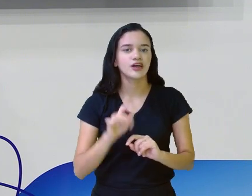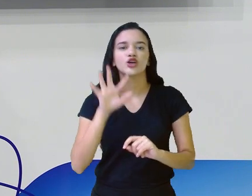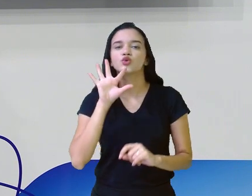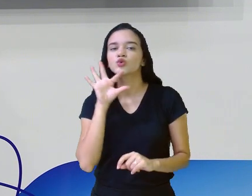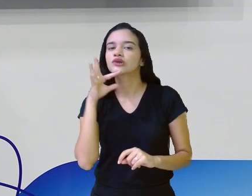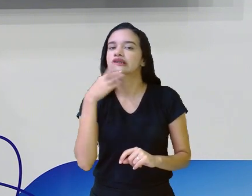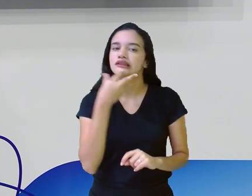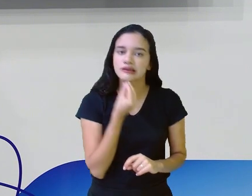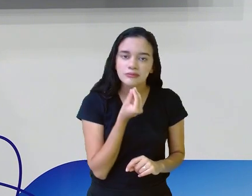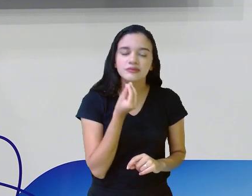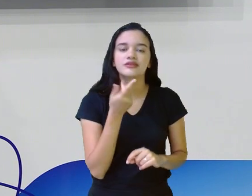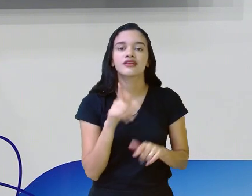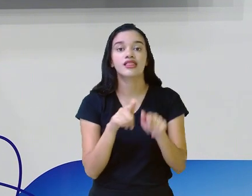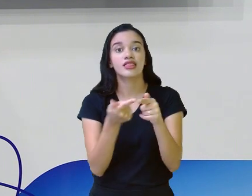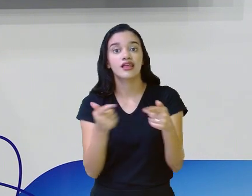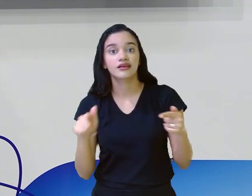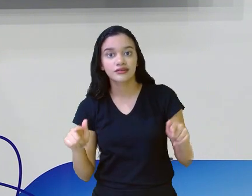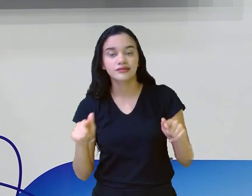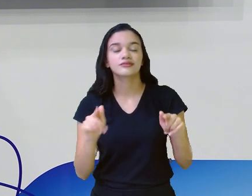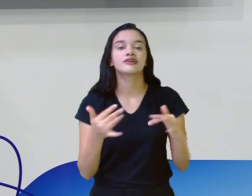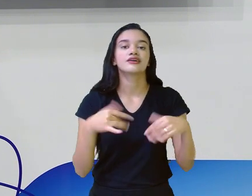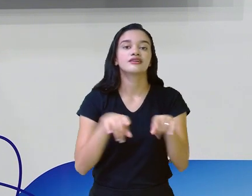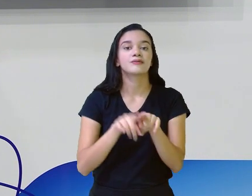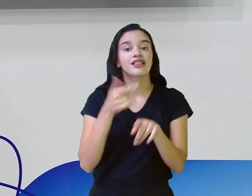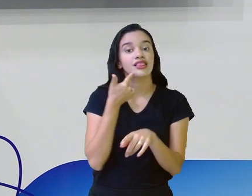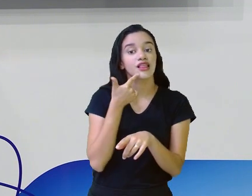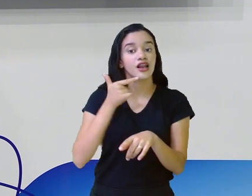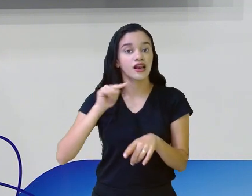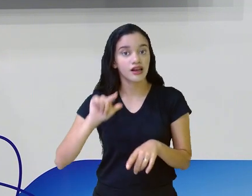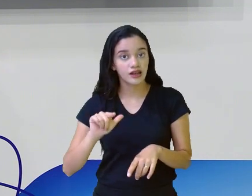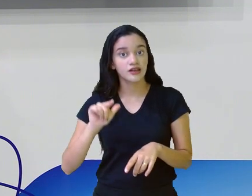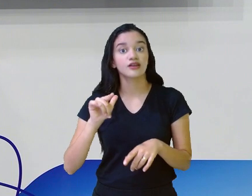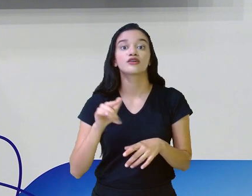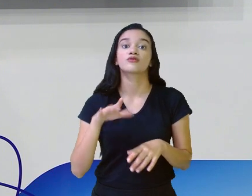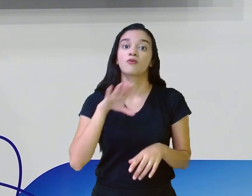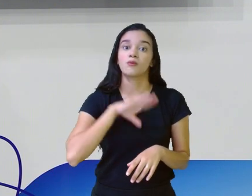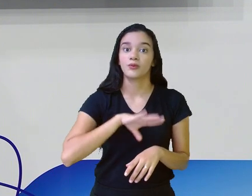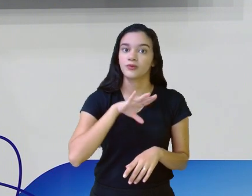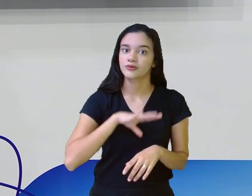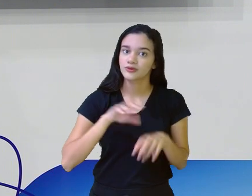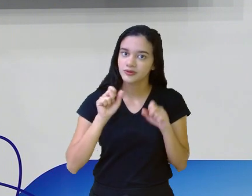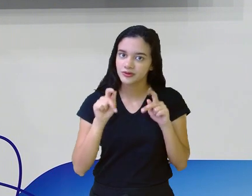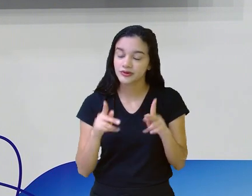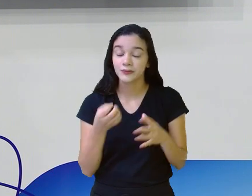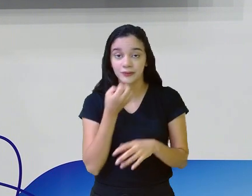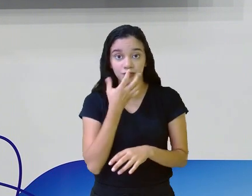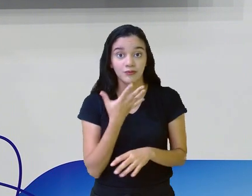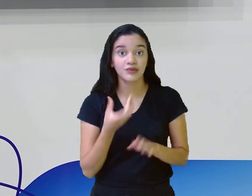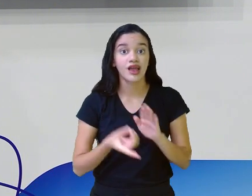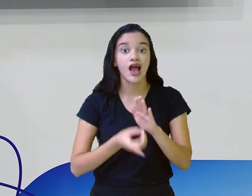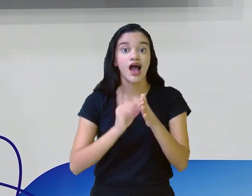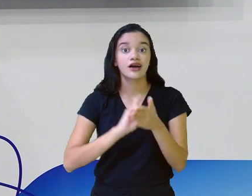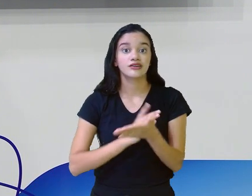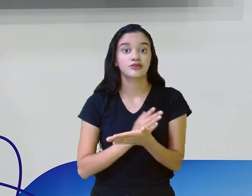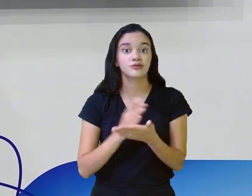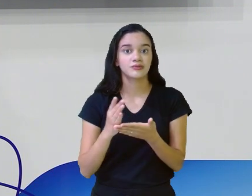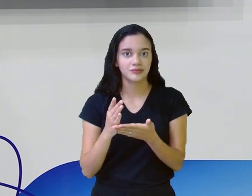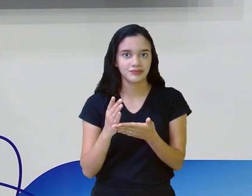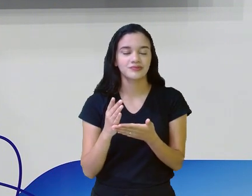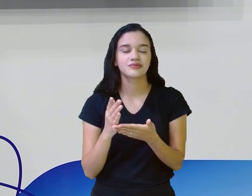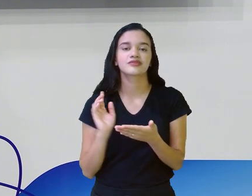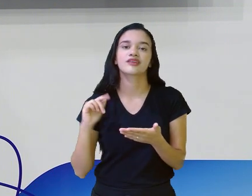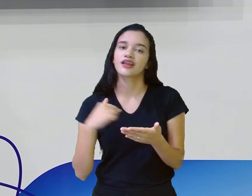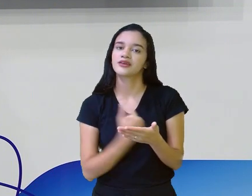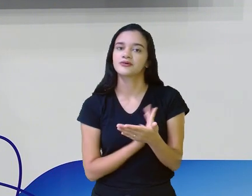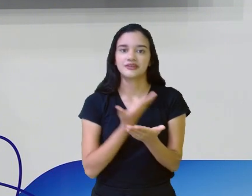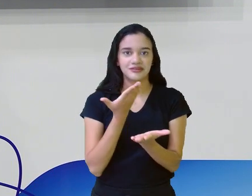conhecimento da gramática, do idioma, do nosso idioma, da nossa língua portuguesa. Bom, antes de iniciarmos aí a nossa